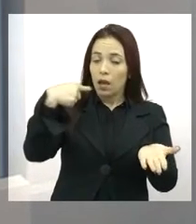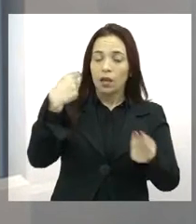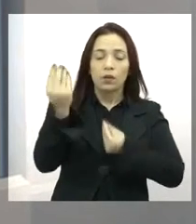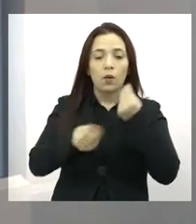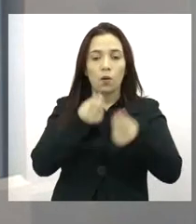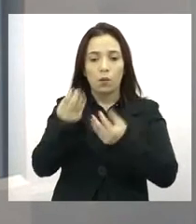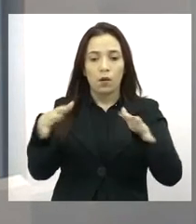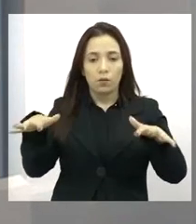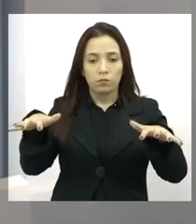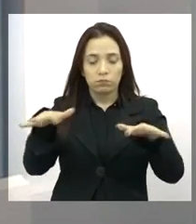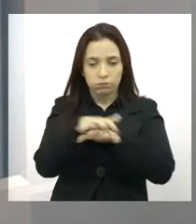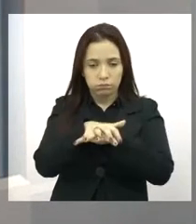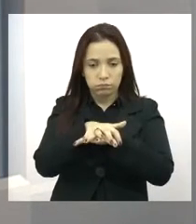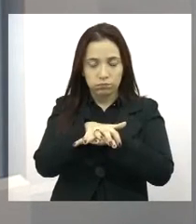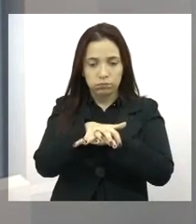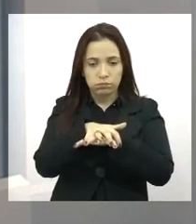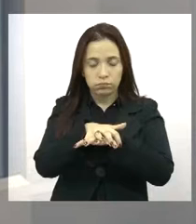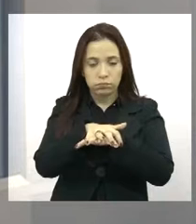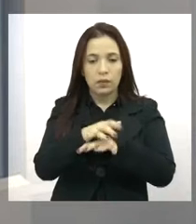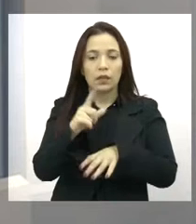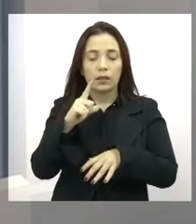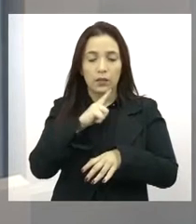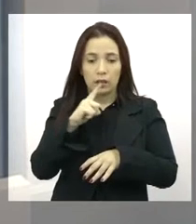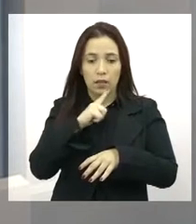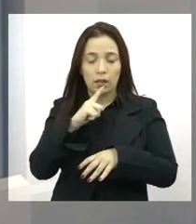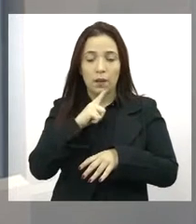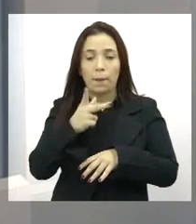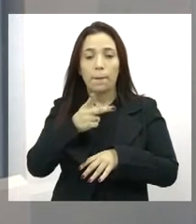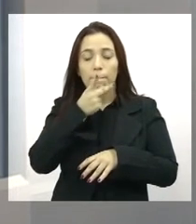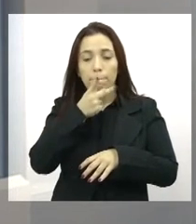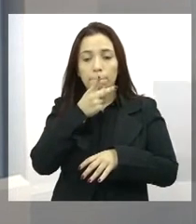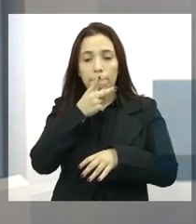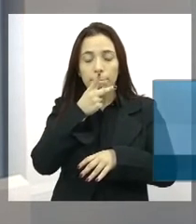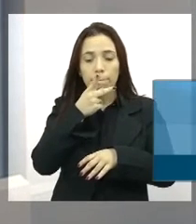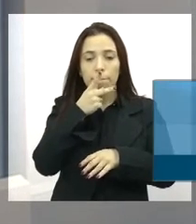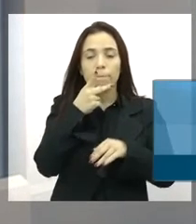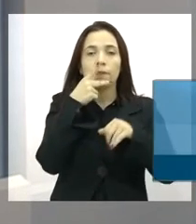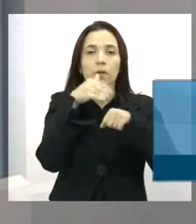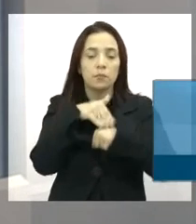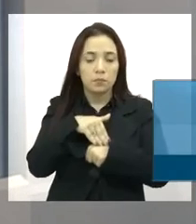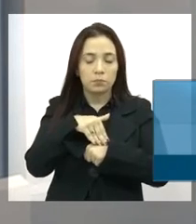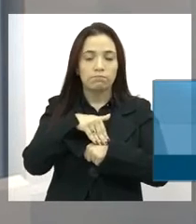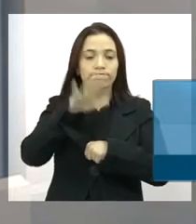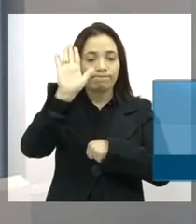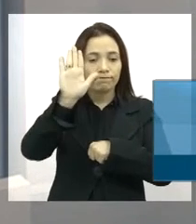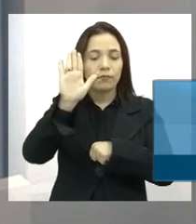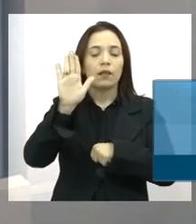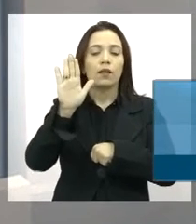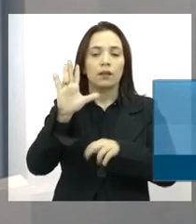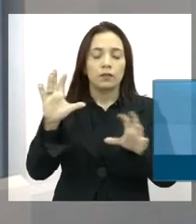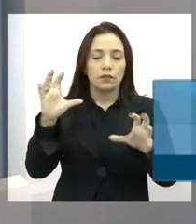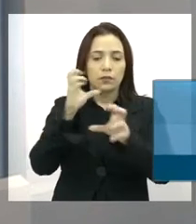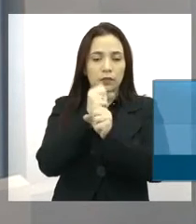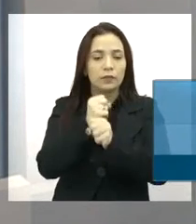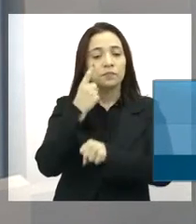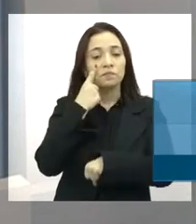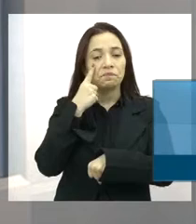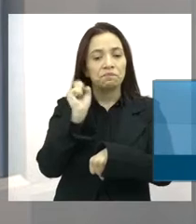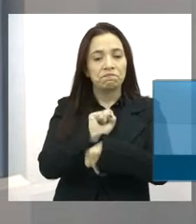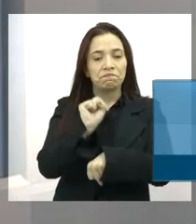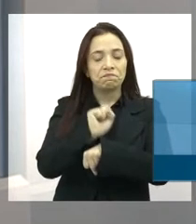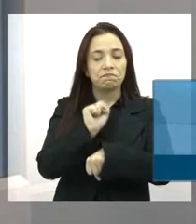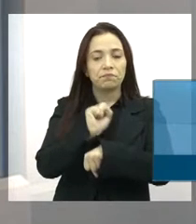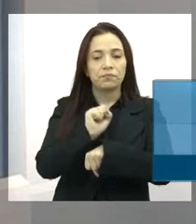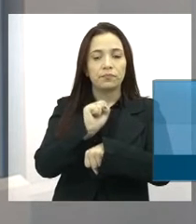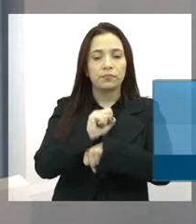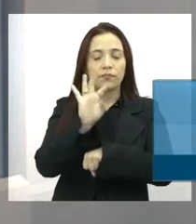incorporação realmente faz com que o partido ultrapasse a cláusula de barreira. Então, aguarda-se ainda um